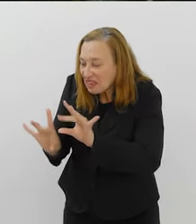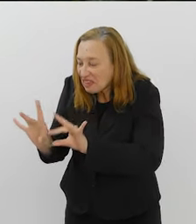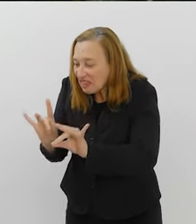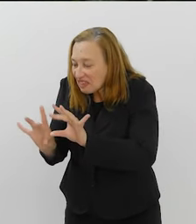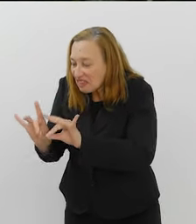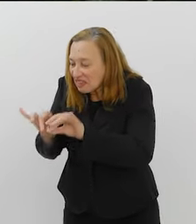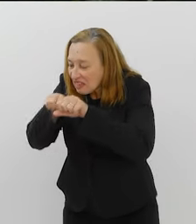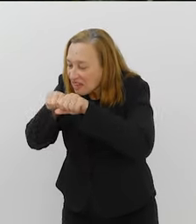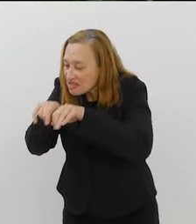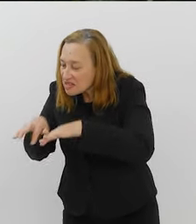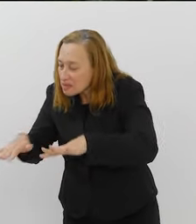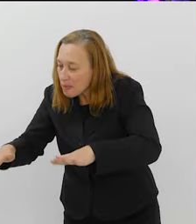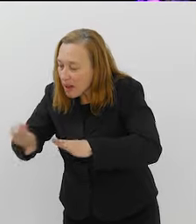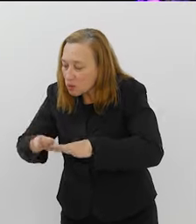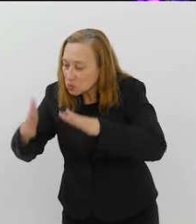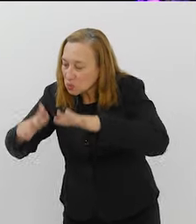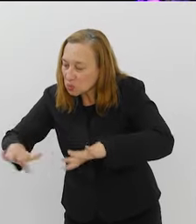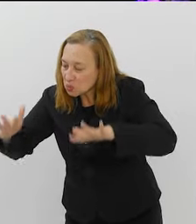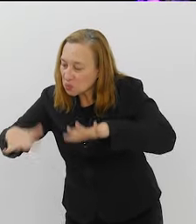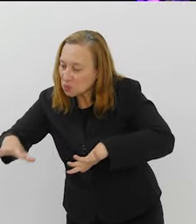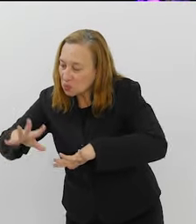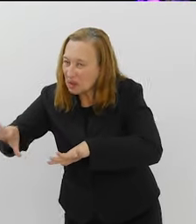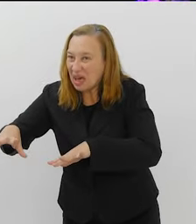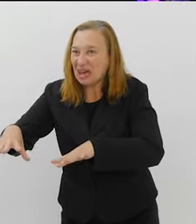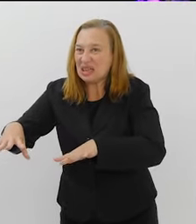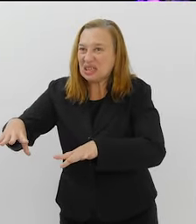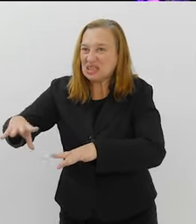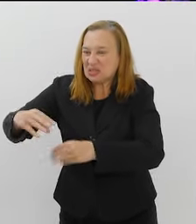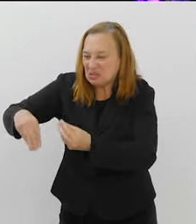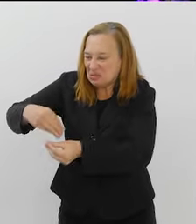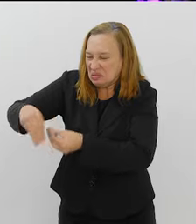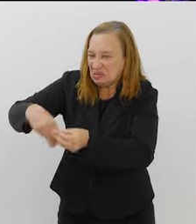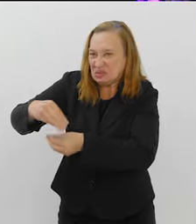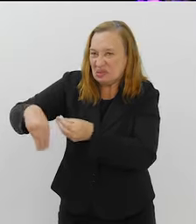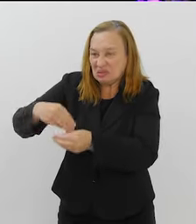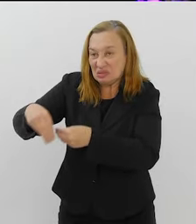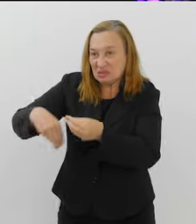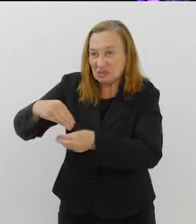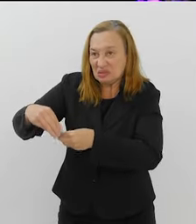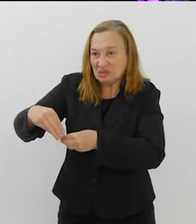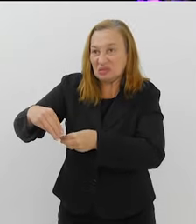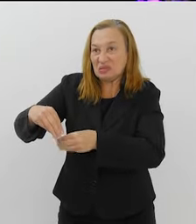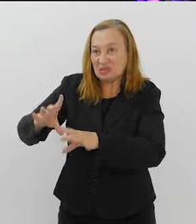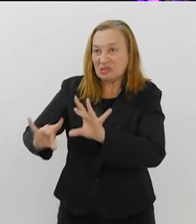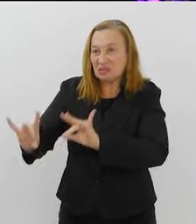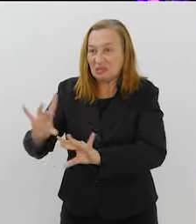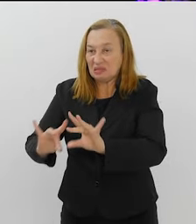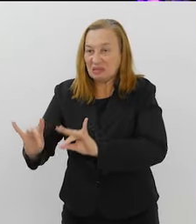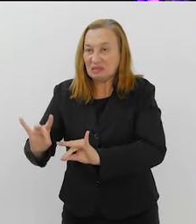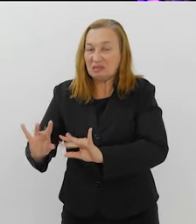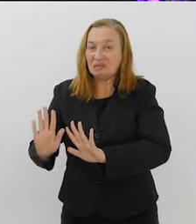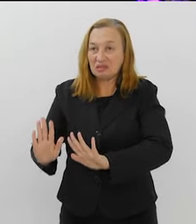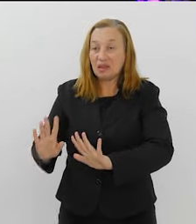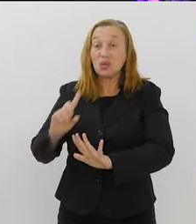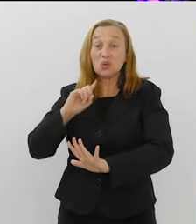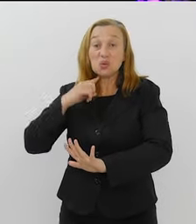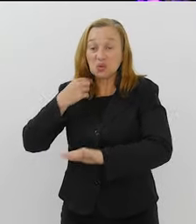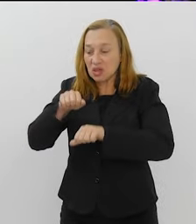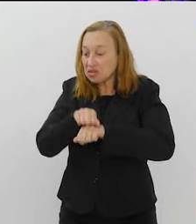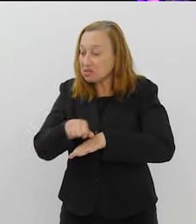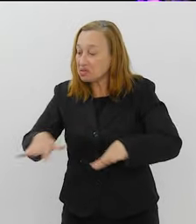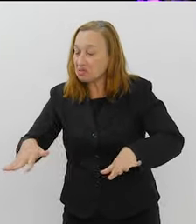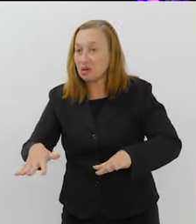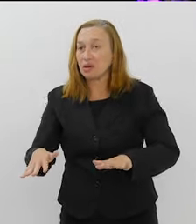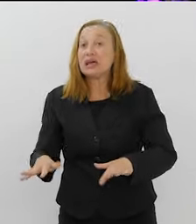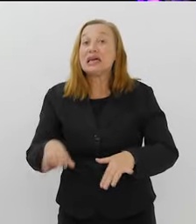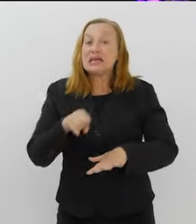conexão, naturalmente, traz toda a contaminação, contaminantes essencialmente relacionados à presença de esgotos. Além